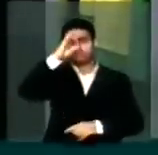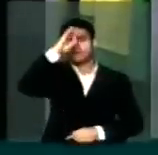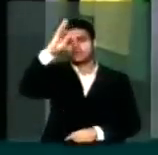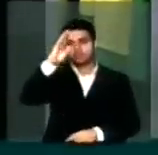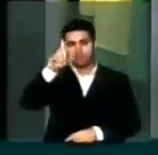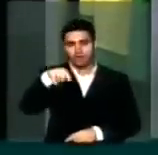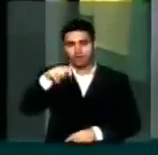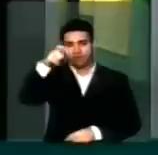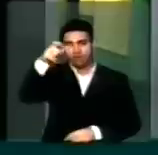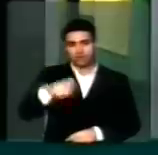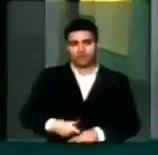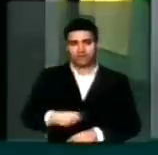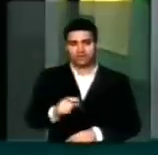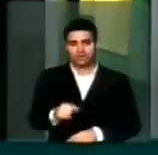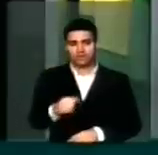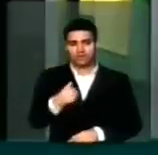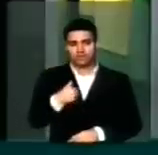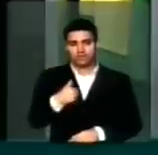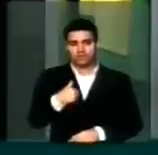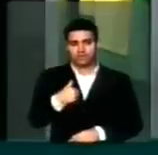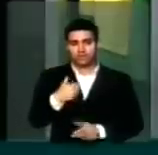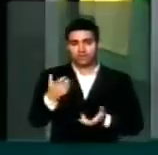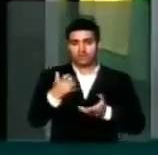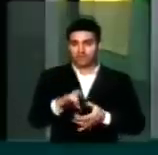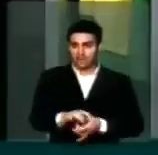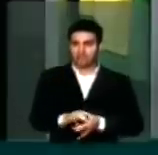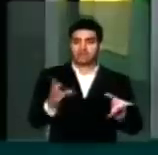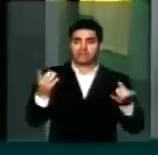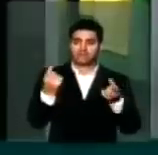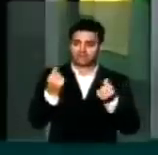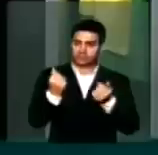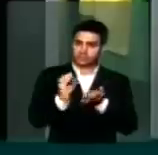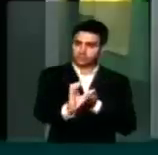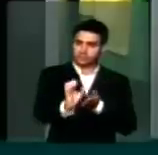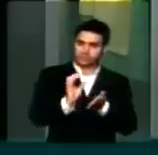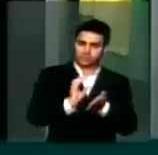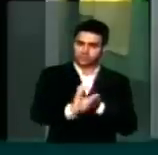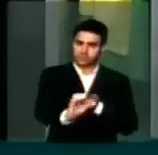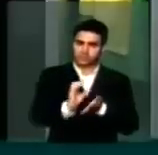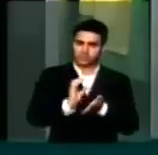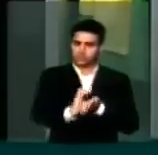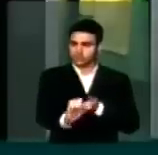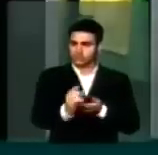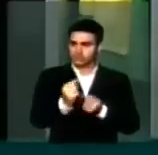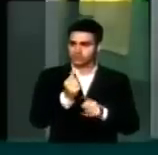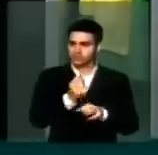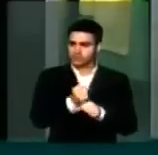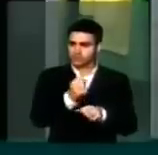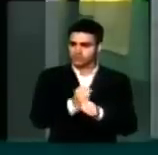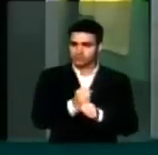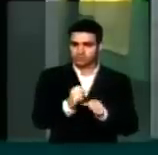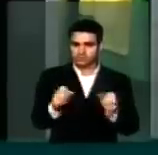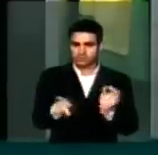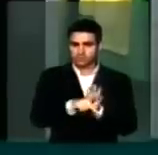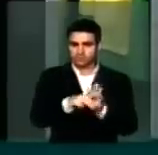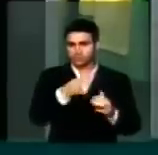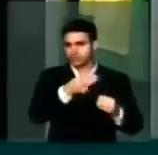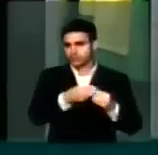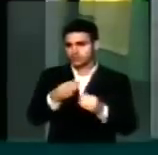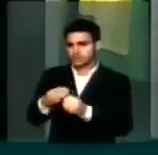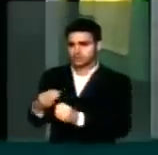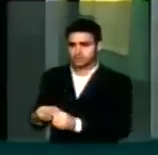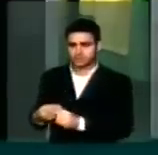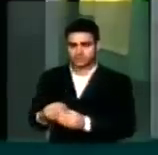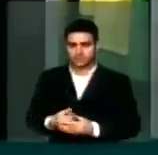a sua obsessão pela liberação de emendas e recursos orçamentários para os seus